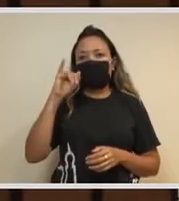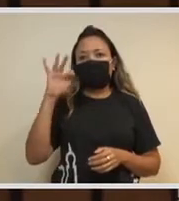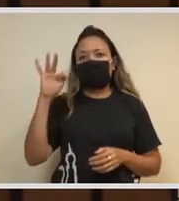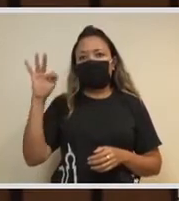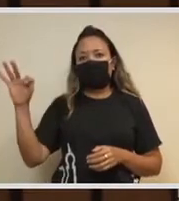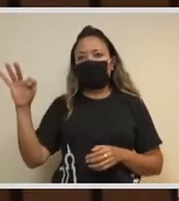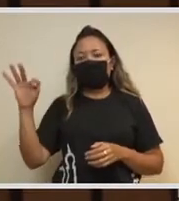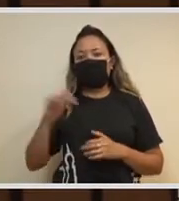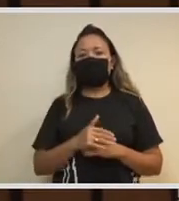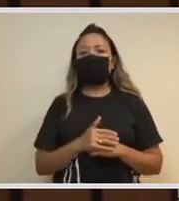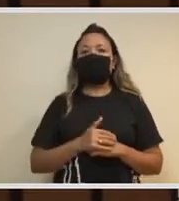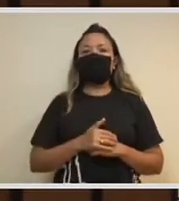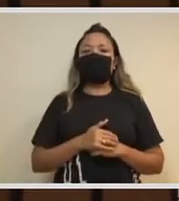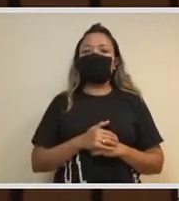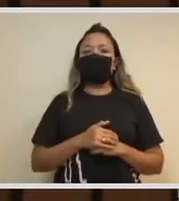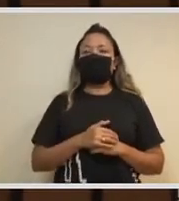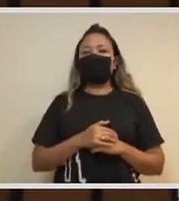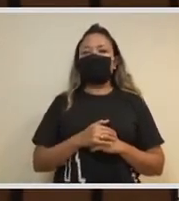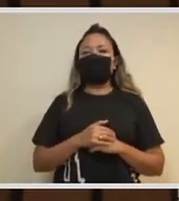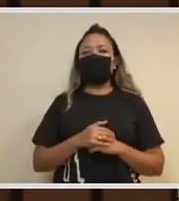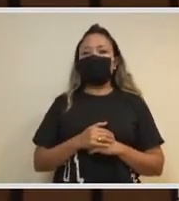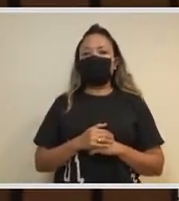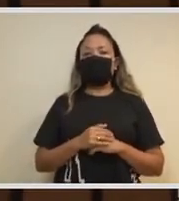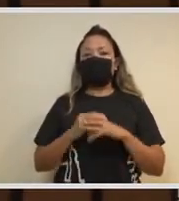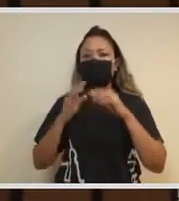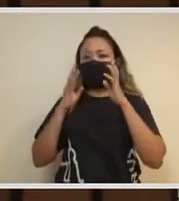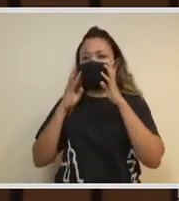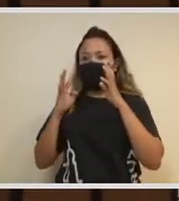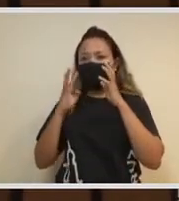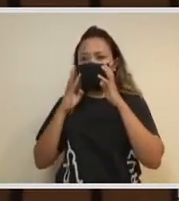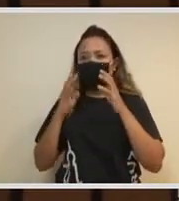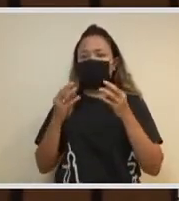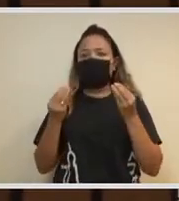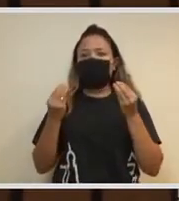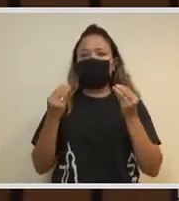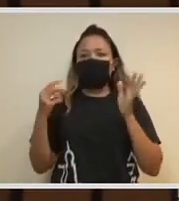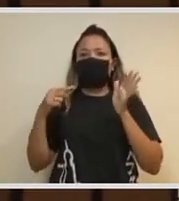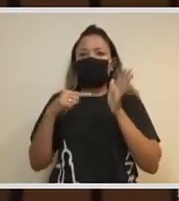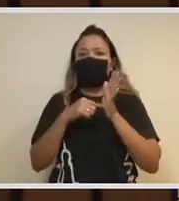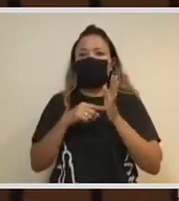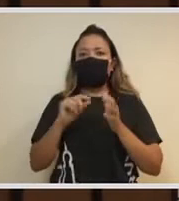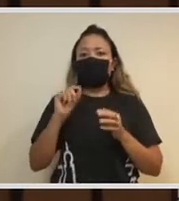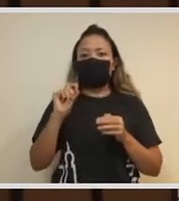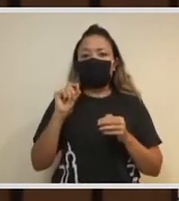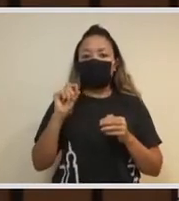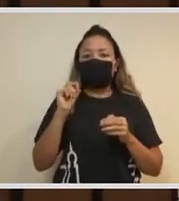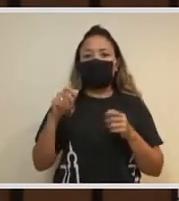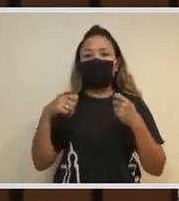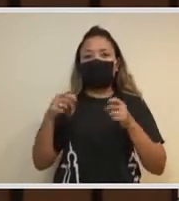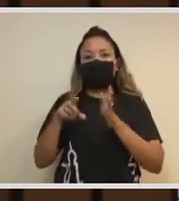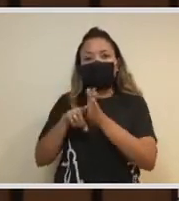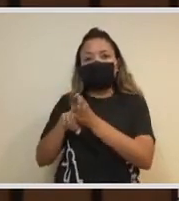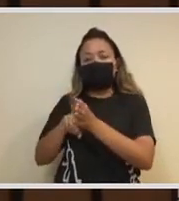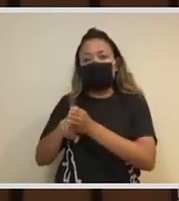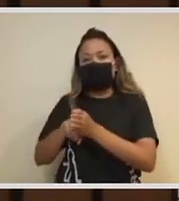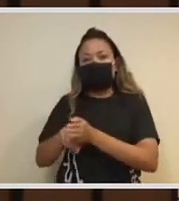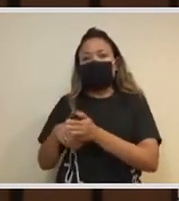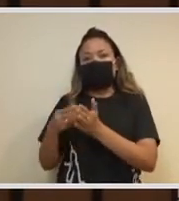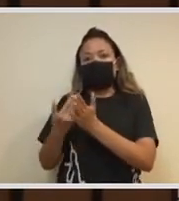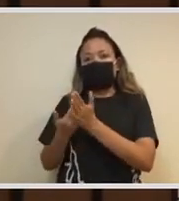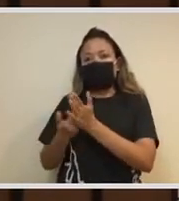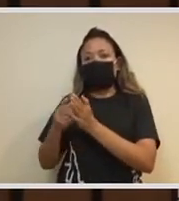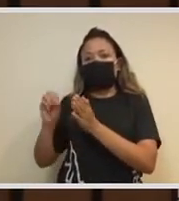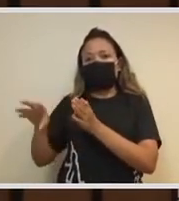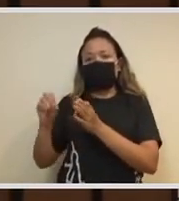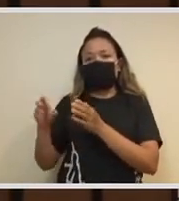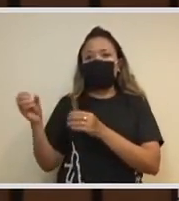Instituto Nacional, que vão dar atenção, claro, como missão, mas que precisam da pesquisa, da educação e